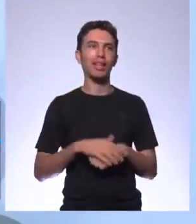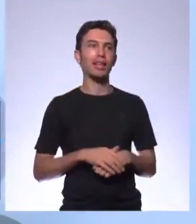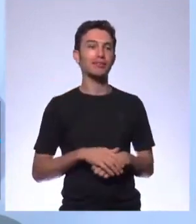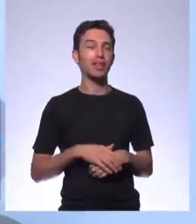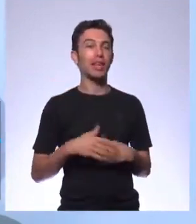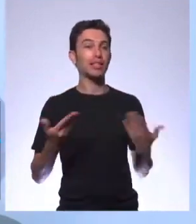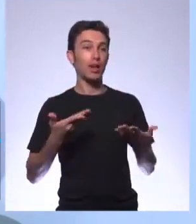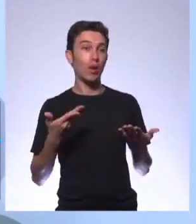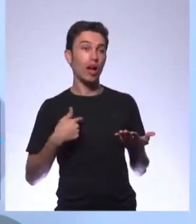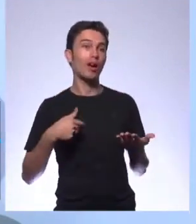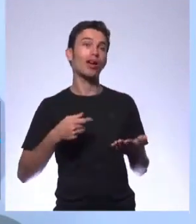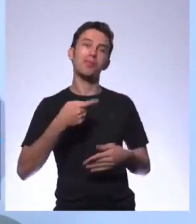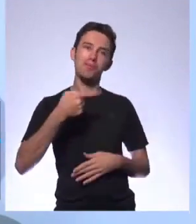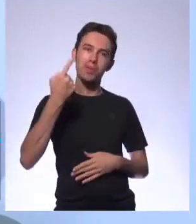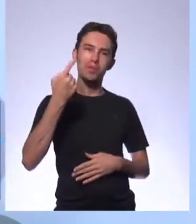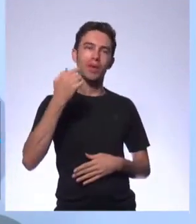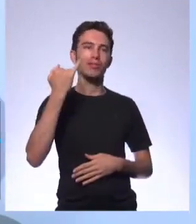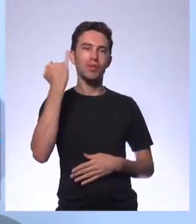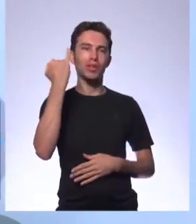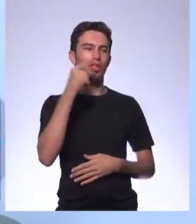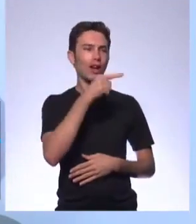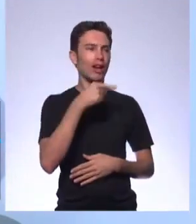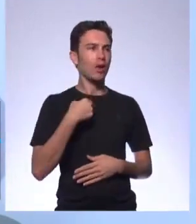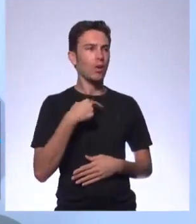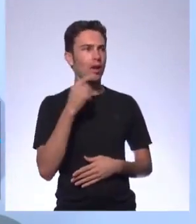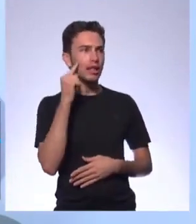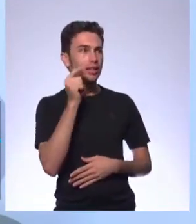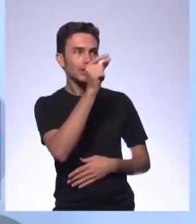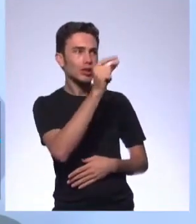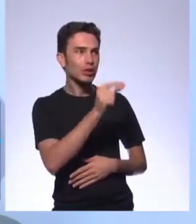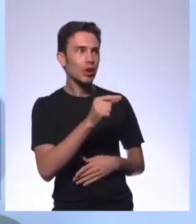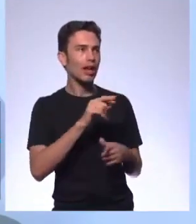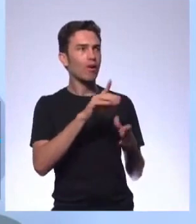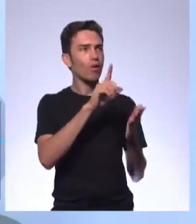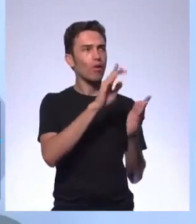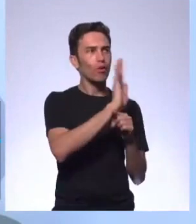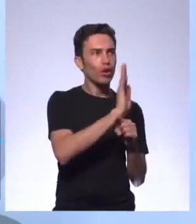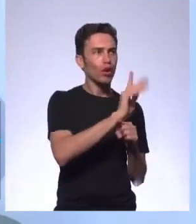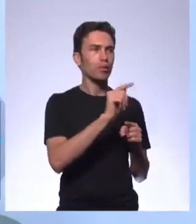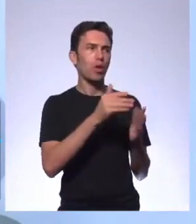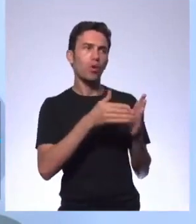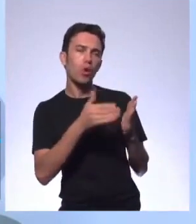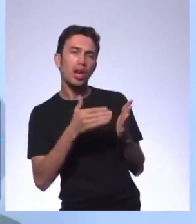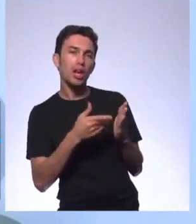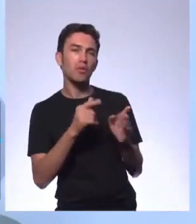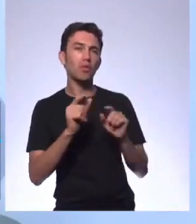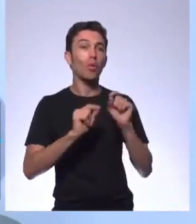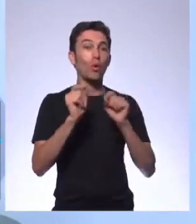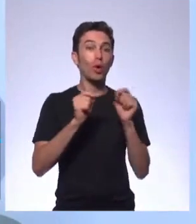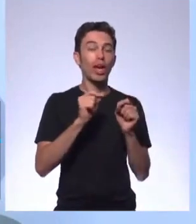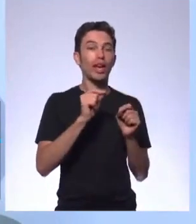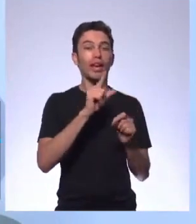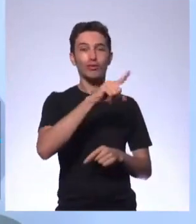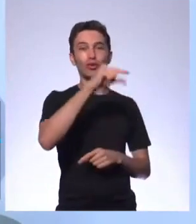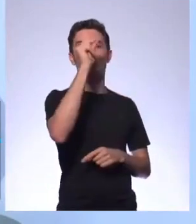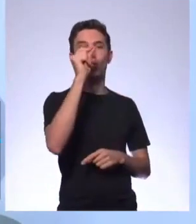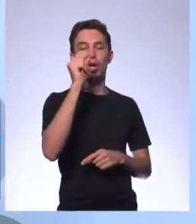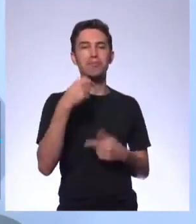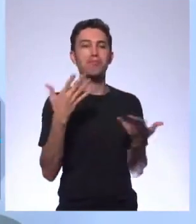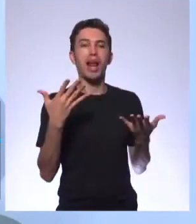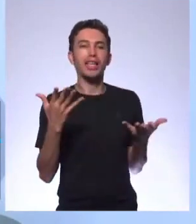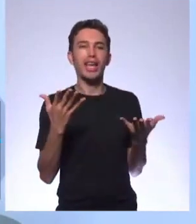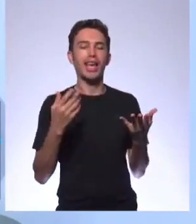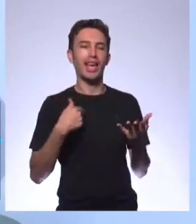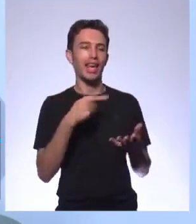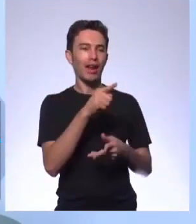Gente, então, o primeiro passo é escolher. Eu vou fazer resenha sobre o quê? Sobre um filme, sobre um livro, como vocês já disseram, para quem eu vou escrever, né?